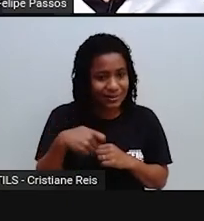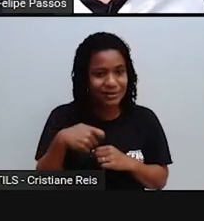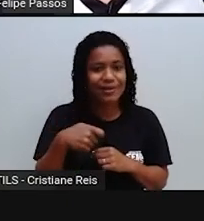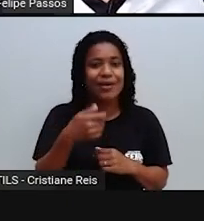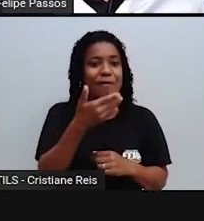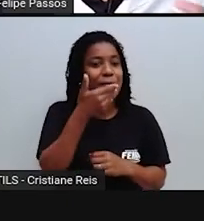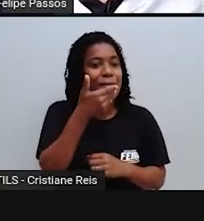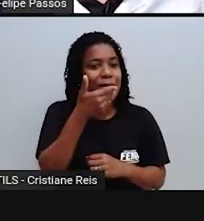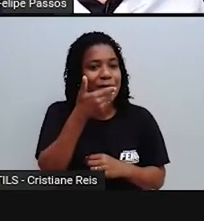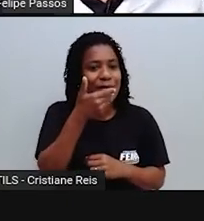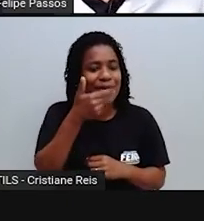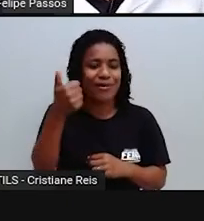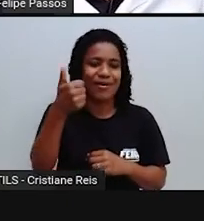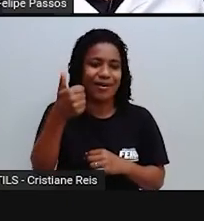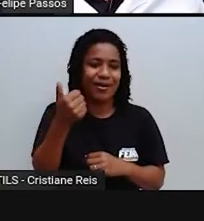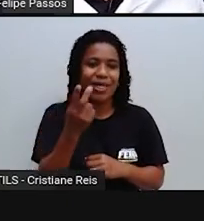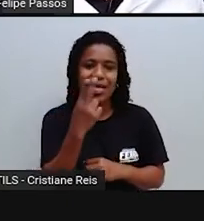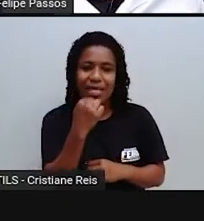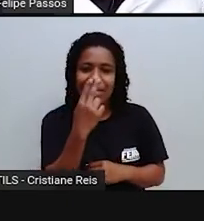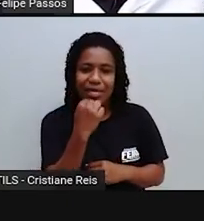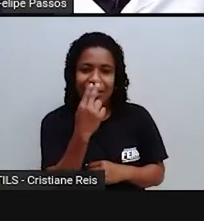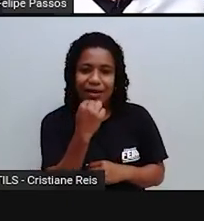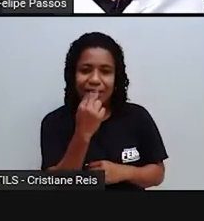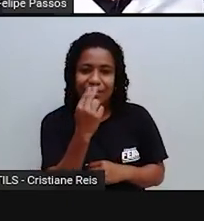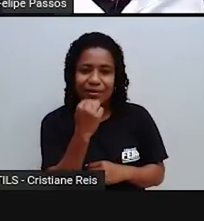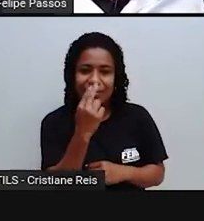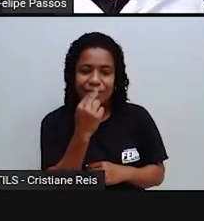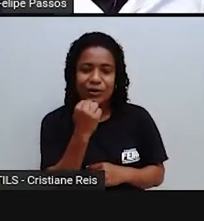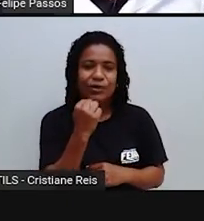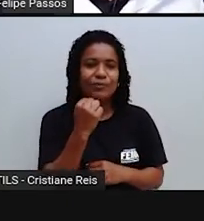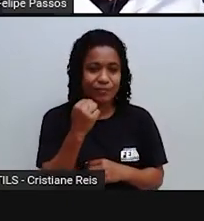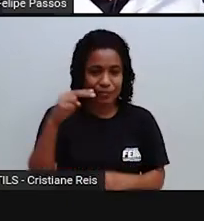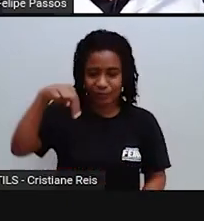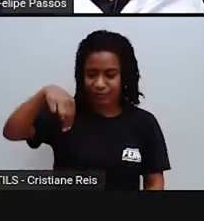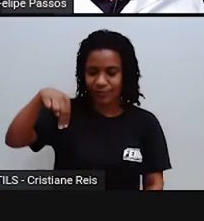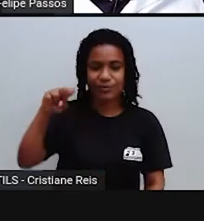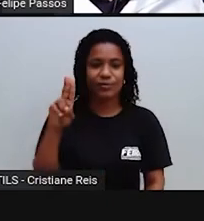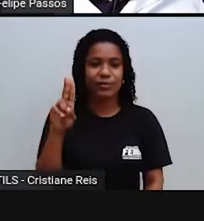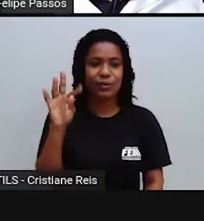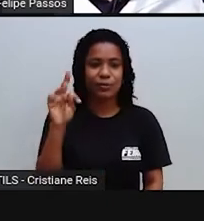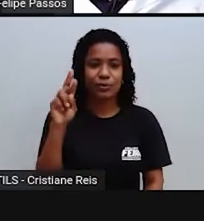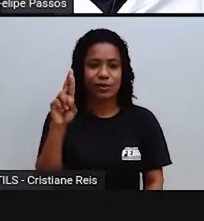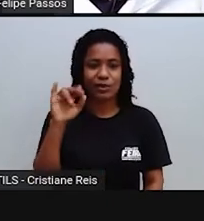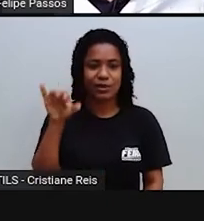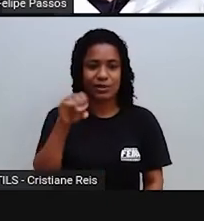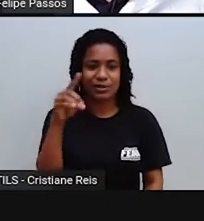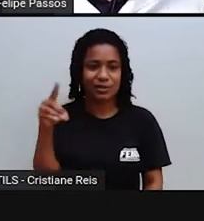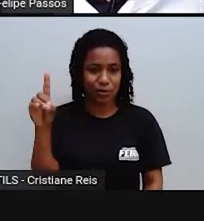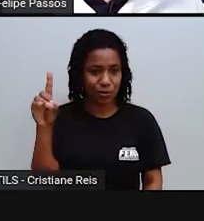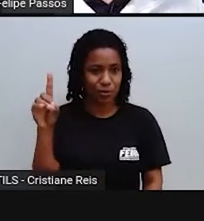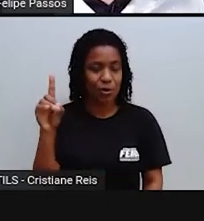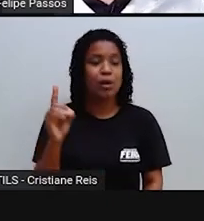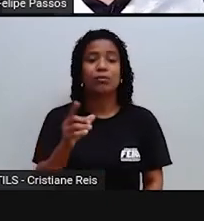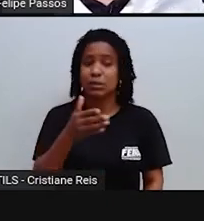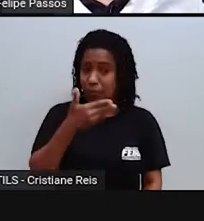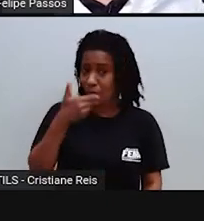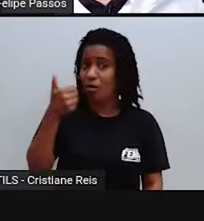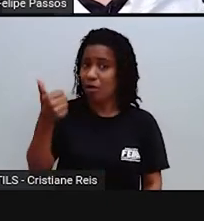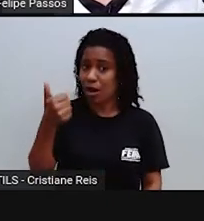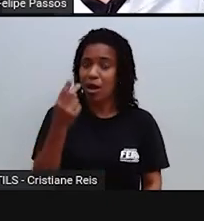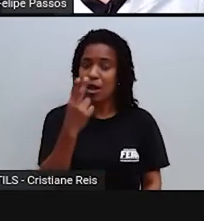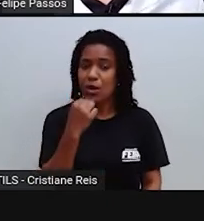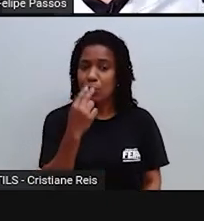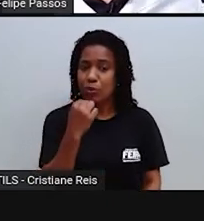achando que está se alimentando, se nutrindo, mas aquele alimento ali não oferece nutrientes. Quer ver um exemplo que é muito comum aqui no